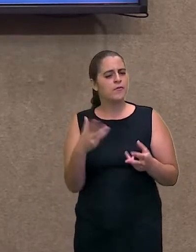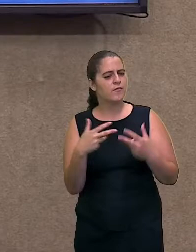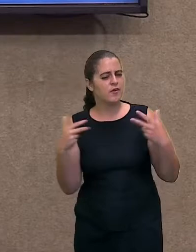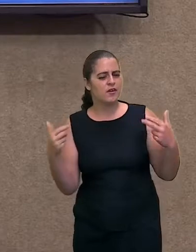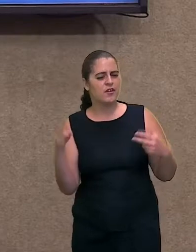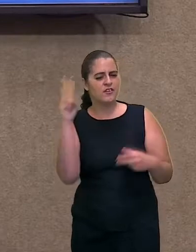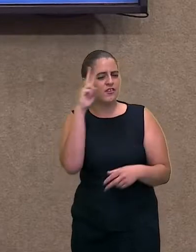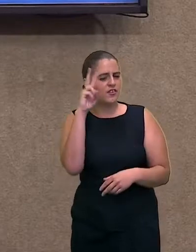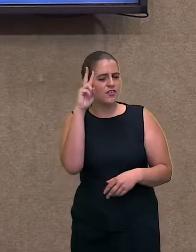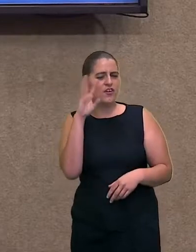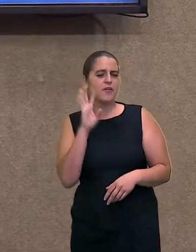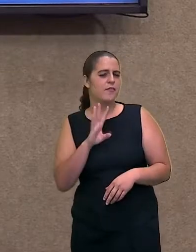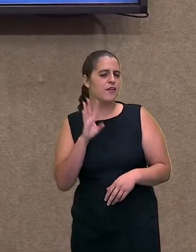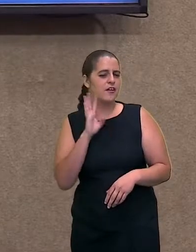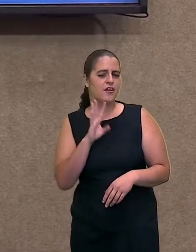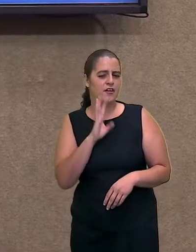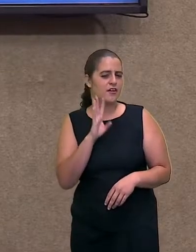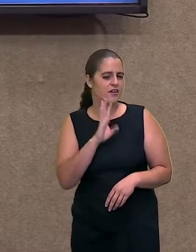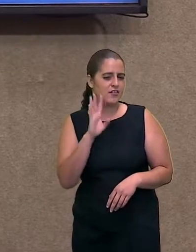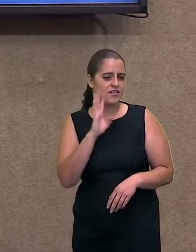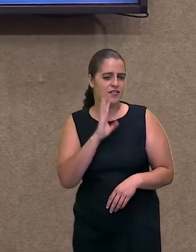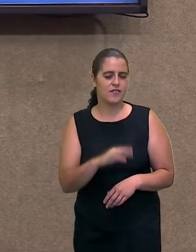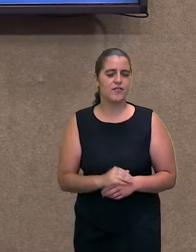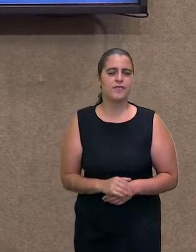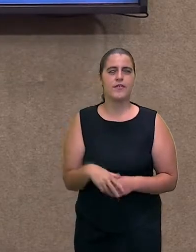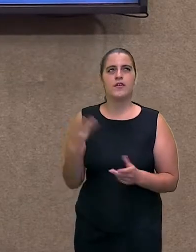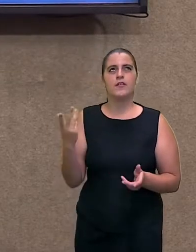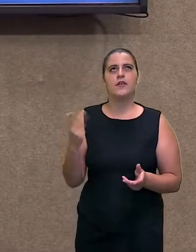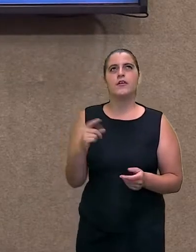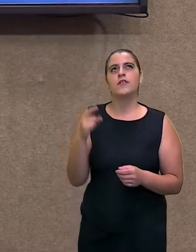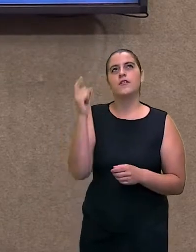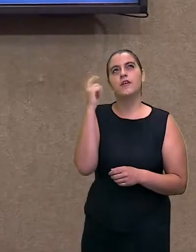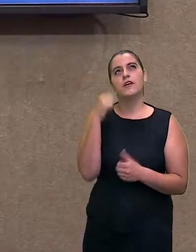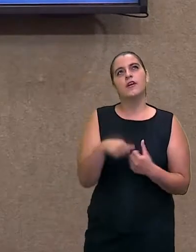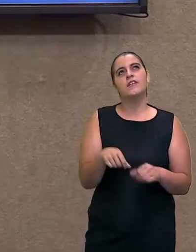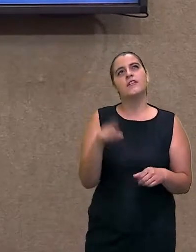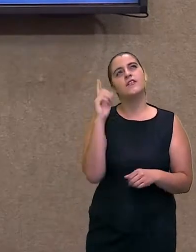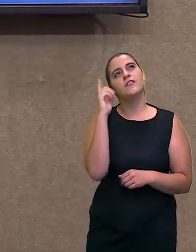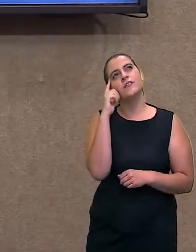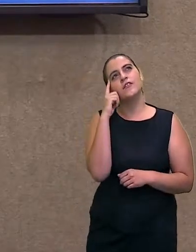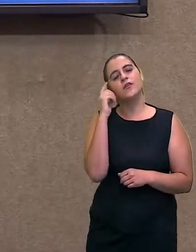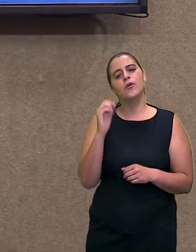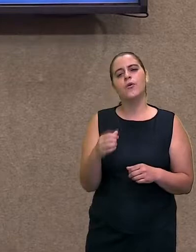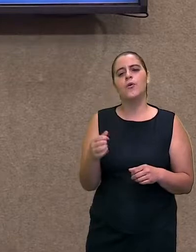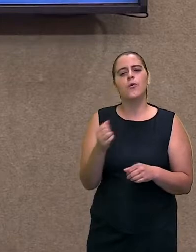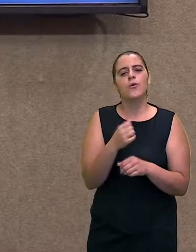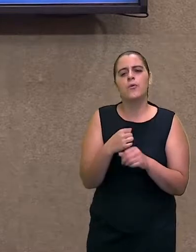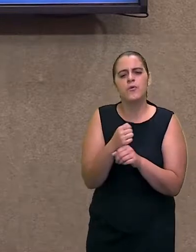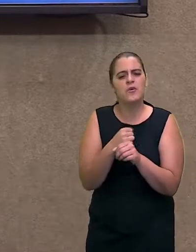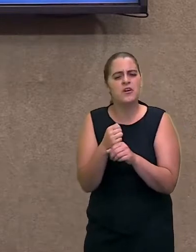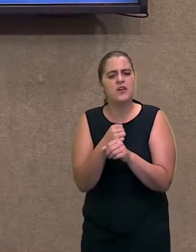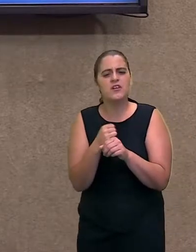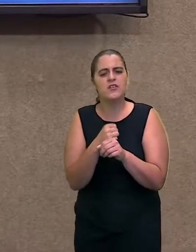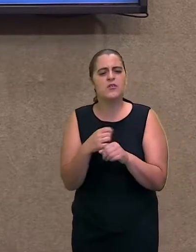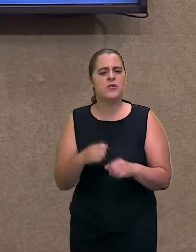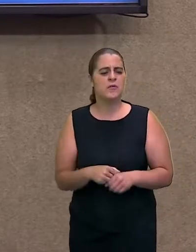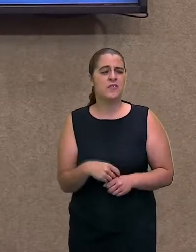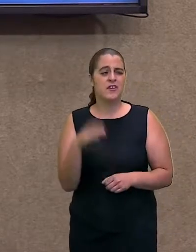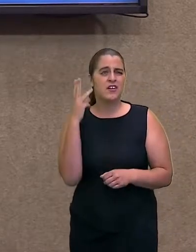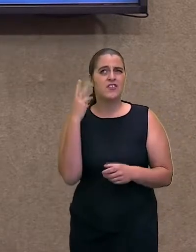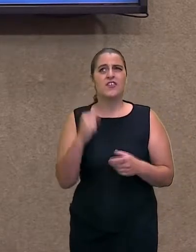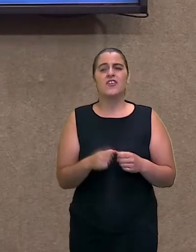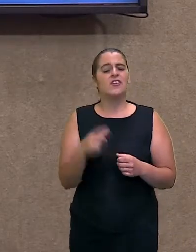muita história mesmo, que nem se a gente ficasse aqui o ano inteiro, a gente não conseguiria